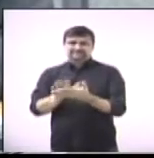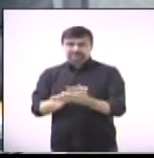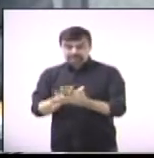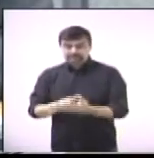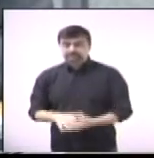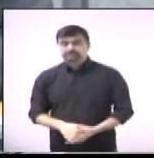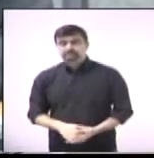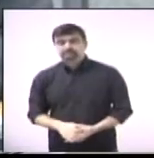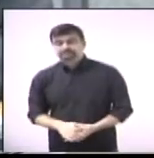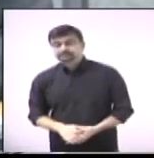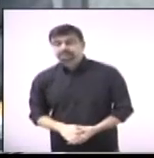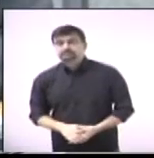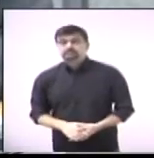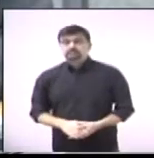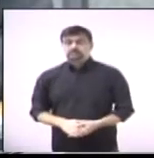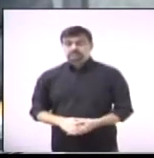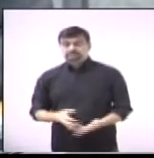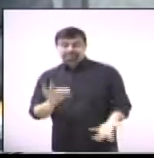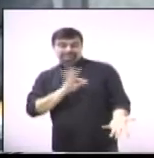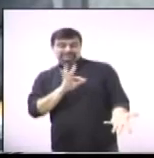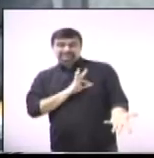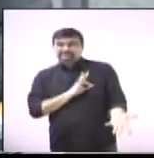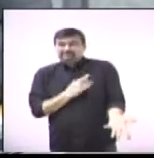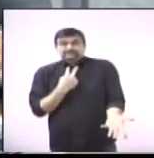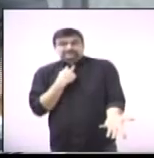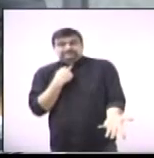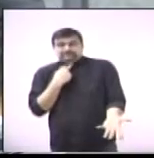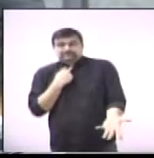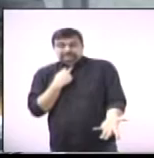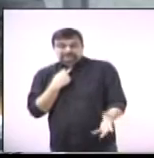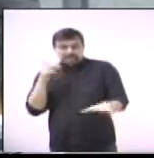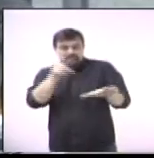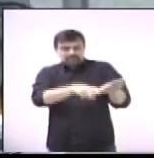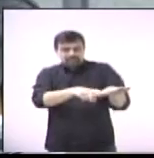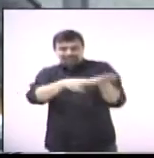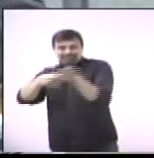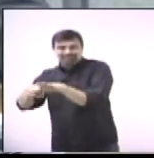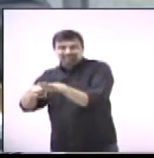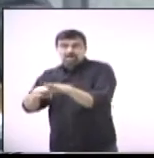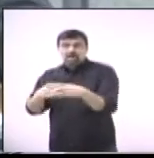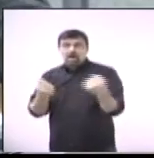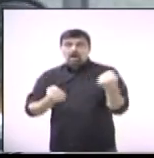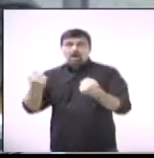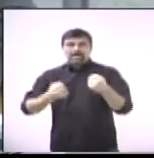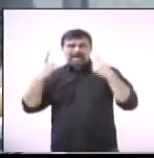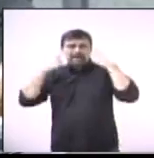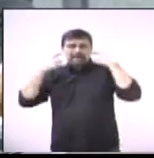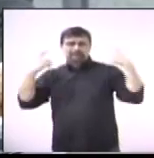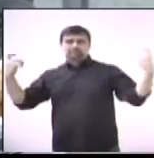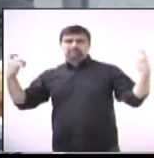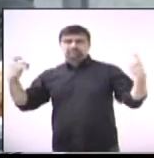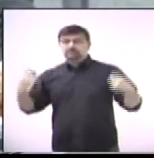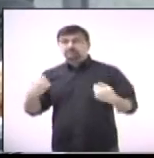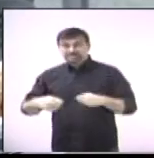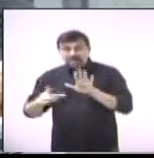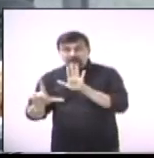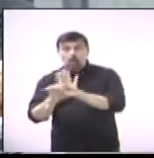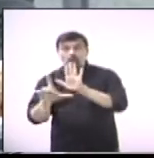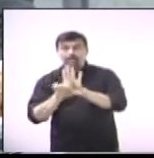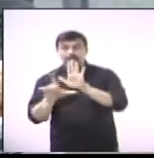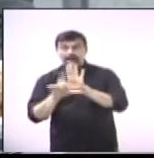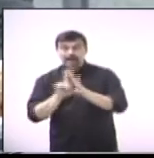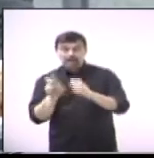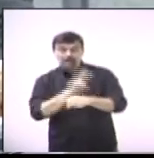eles ficam impossibilitados por não haver uma lei no município que regulamenta esse assunto. Então, fica aí o meu pedido